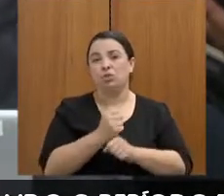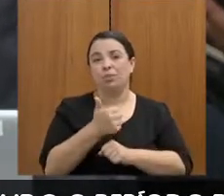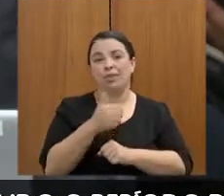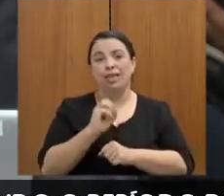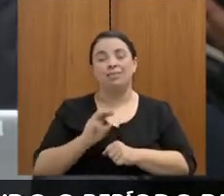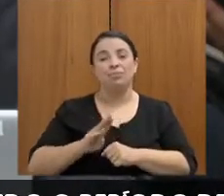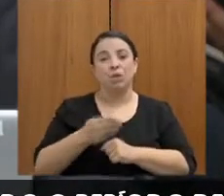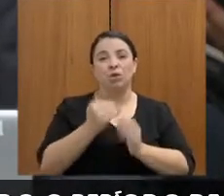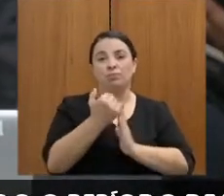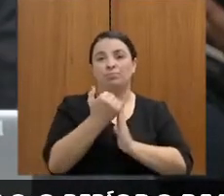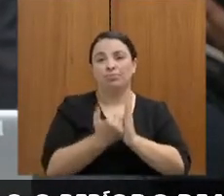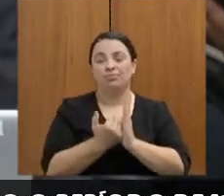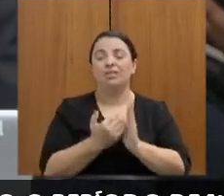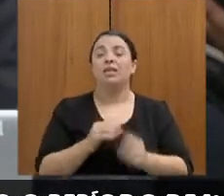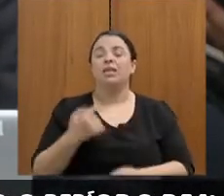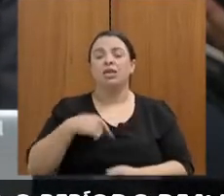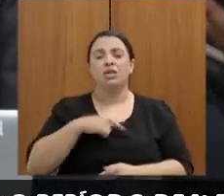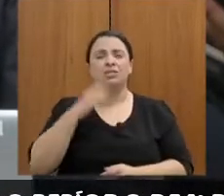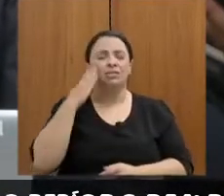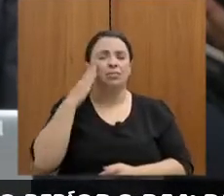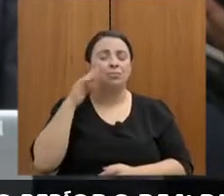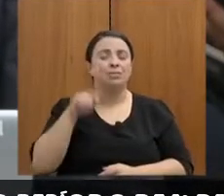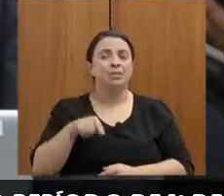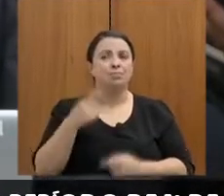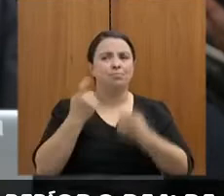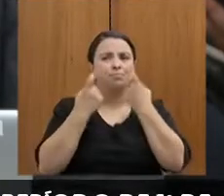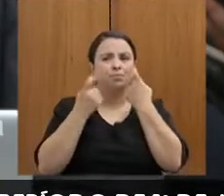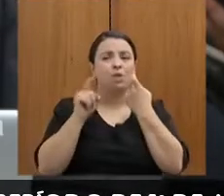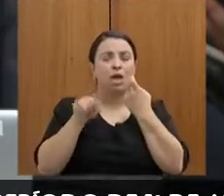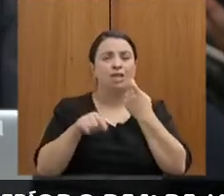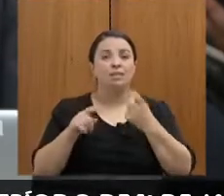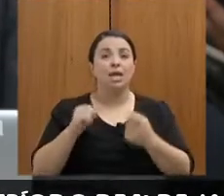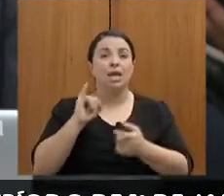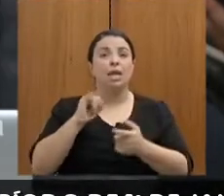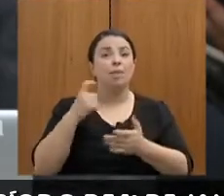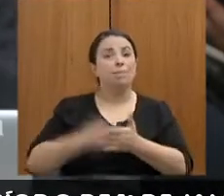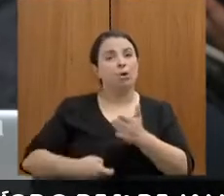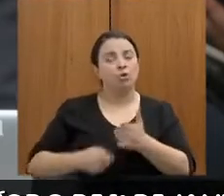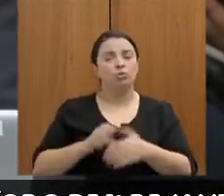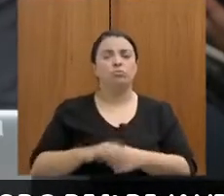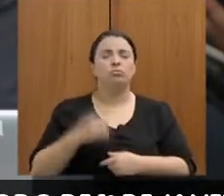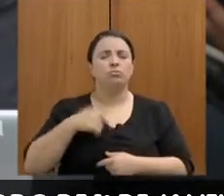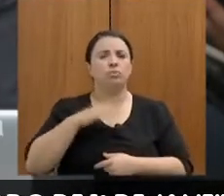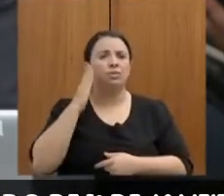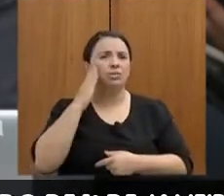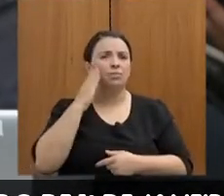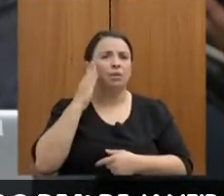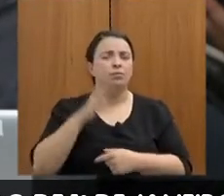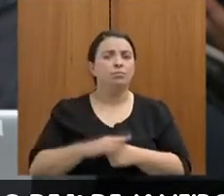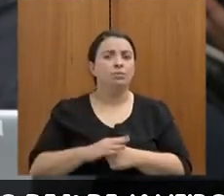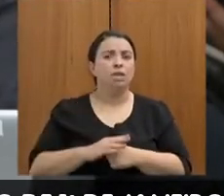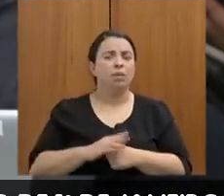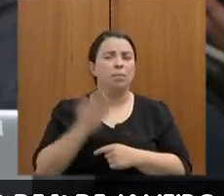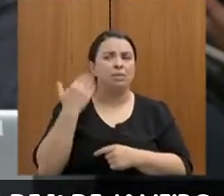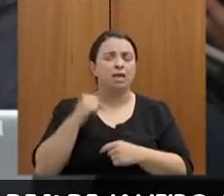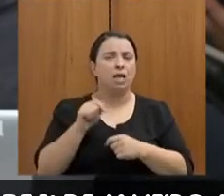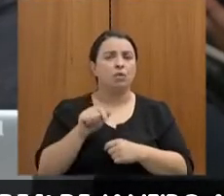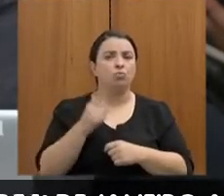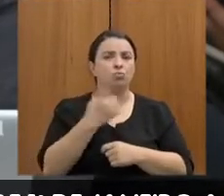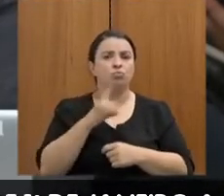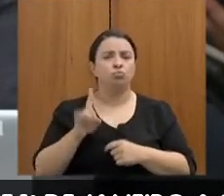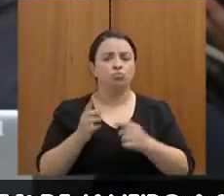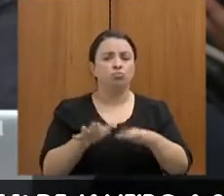preocupa muito com essa questão dos impostos, porque a gente sabe que, inclusive na última audiência, foi muito interessante a discussão,